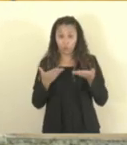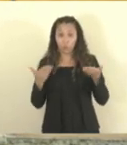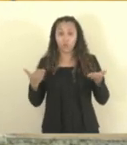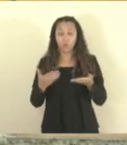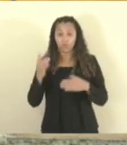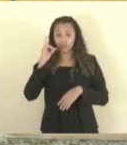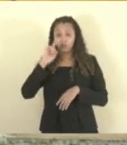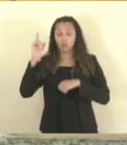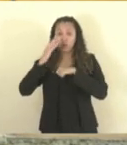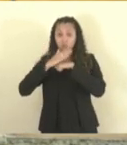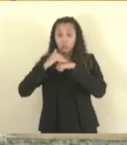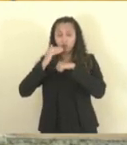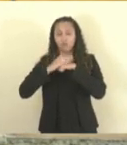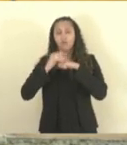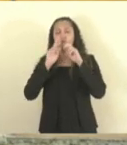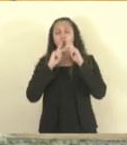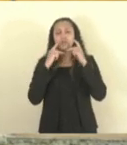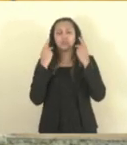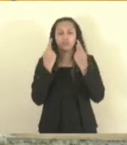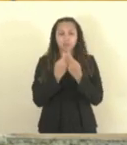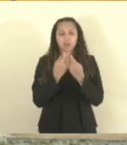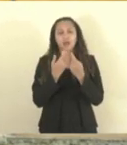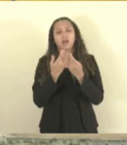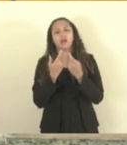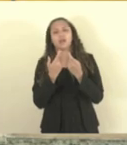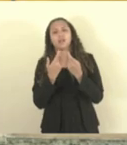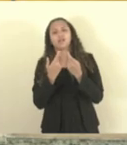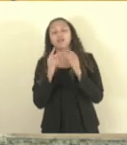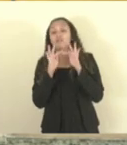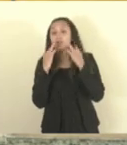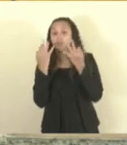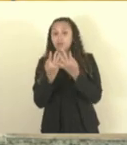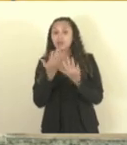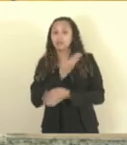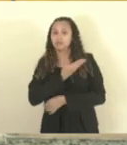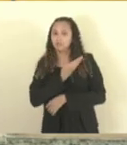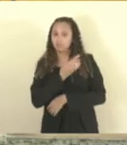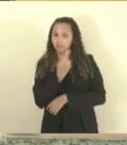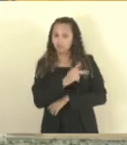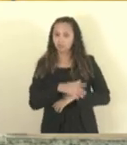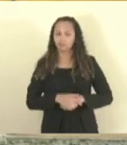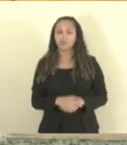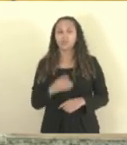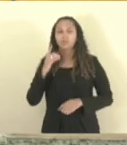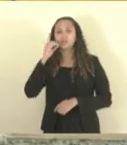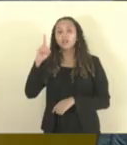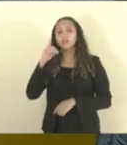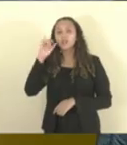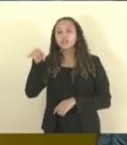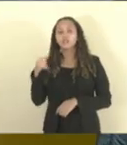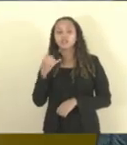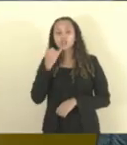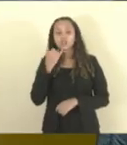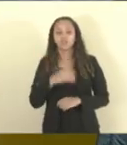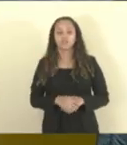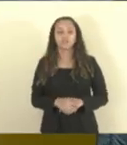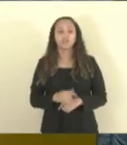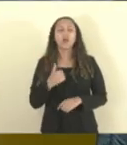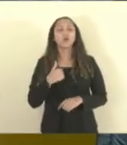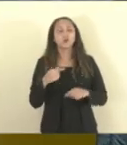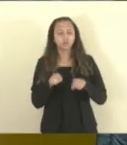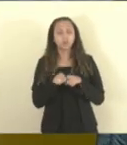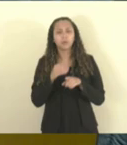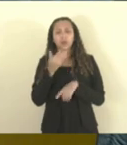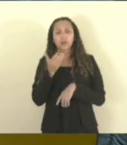conforte os familiares e amigos. Deputada Janete. Eu também quero fazer um pedido